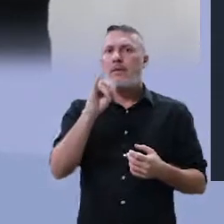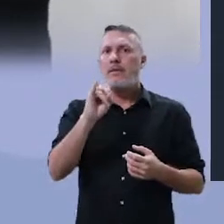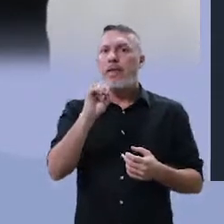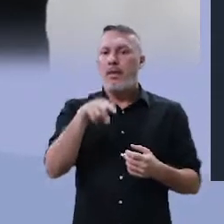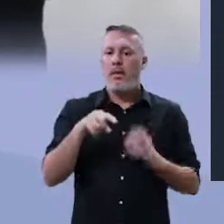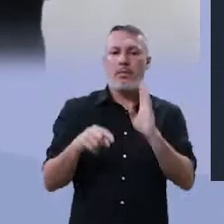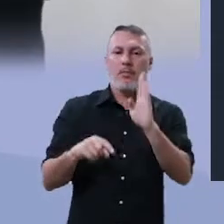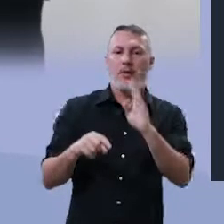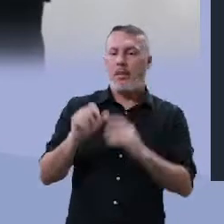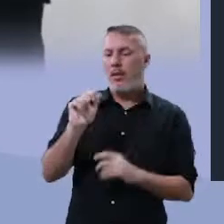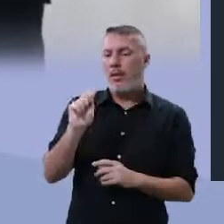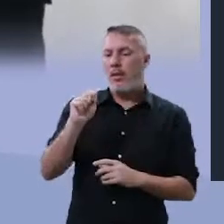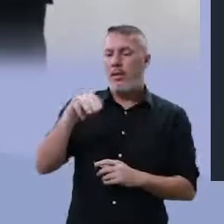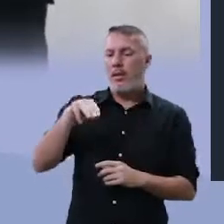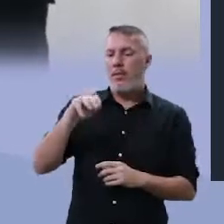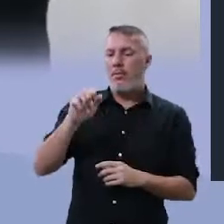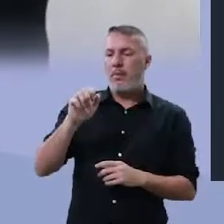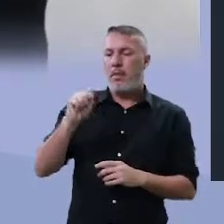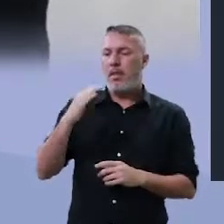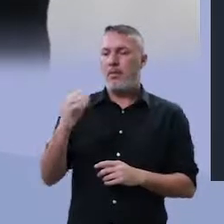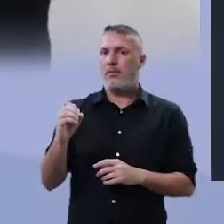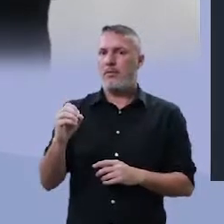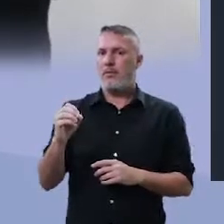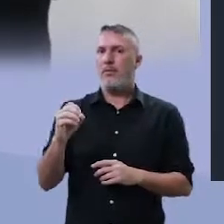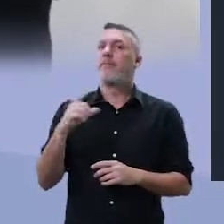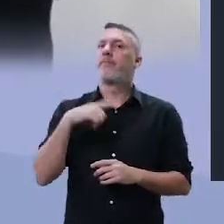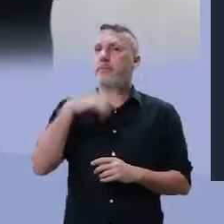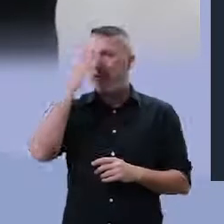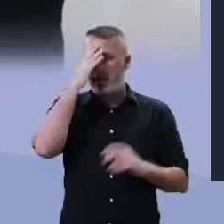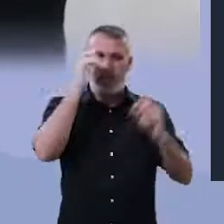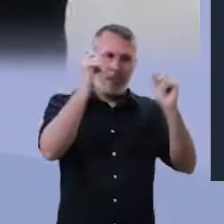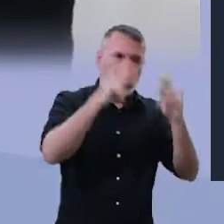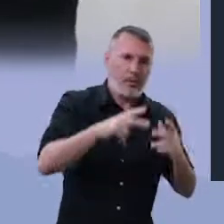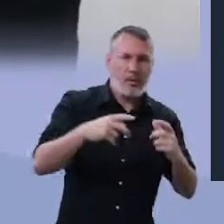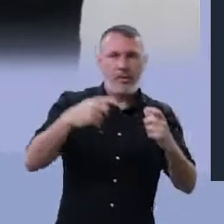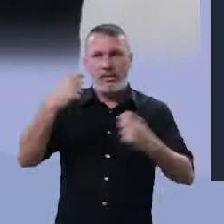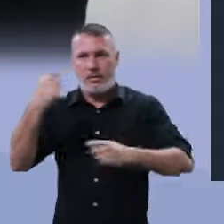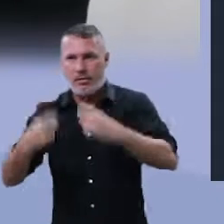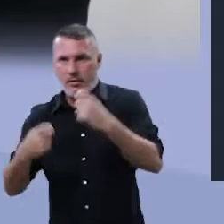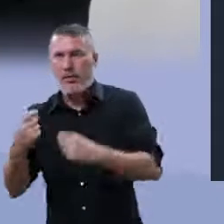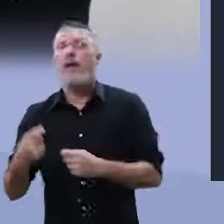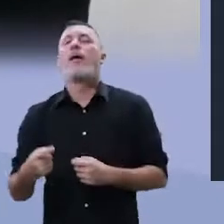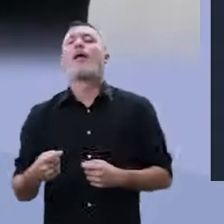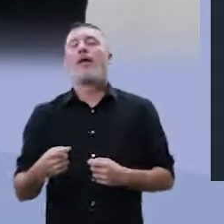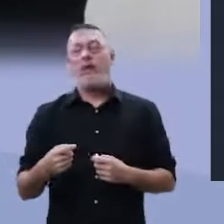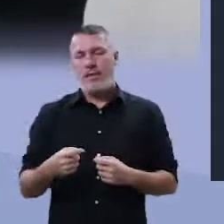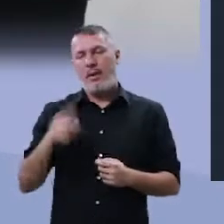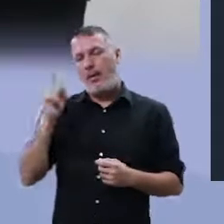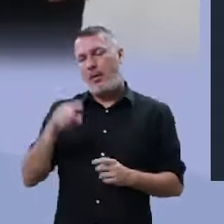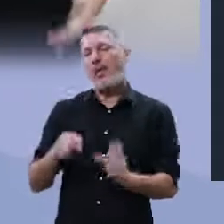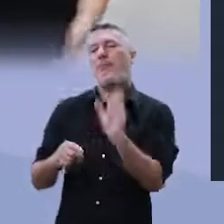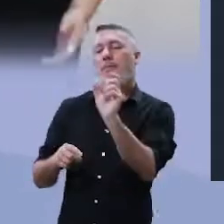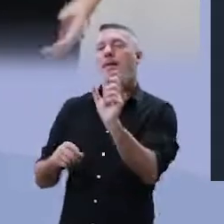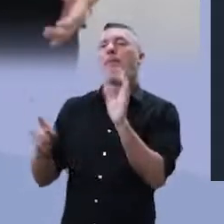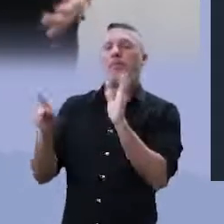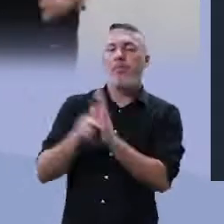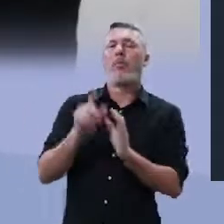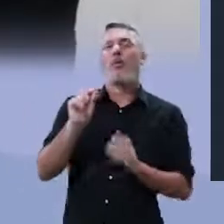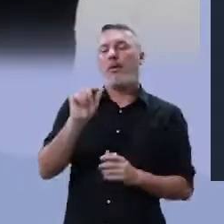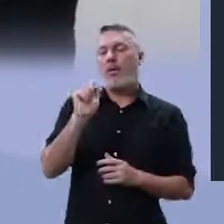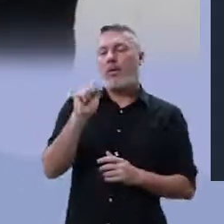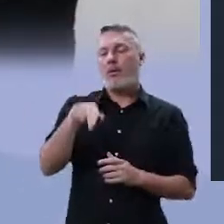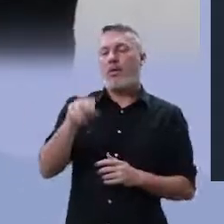Se há ameaça e há pretexto, se há paz e há guerra, estamos tratando de quê? Estamos tratando da antítese.